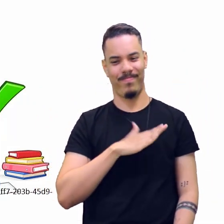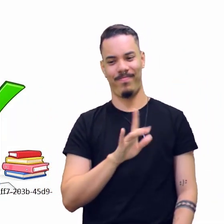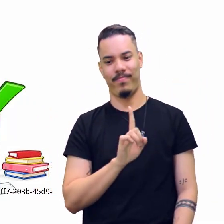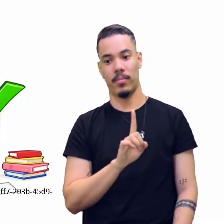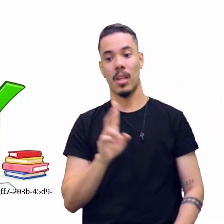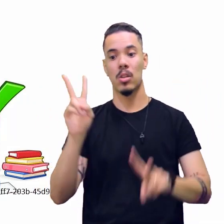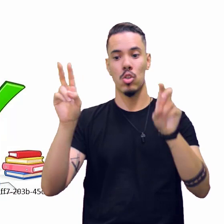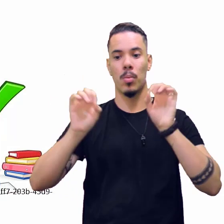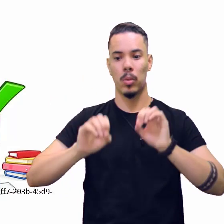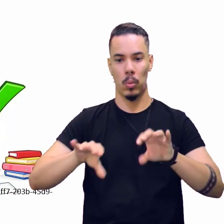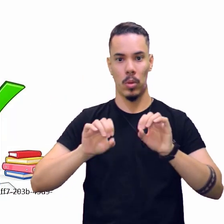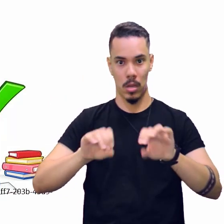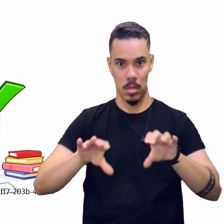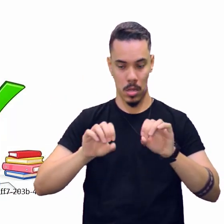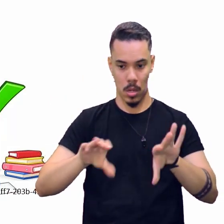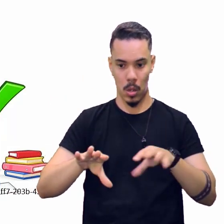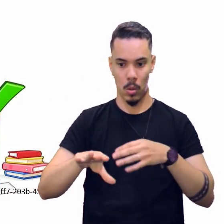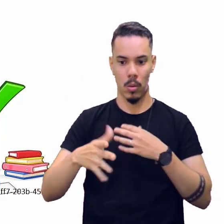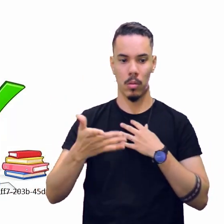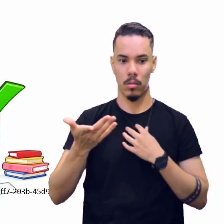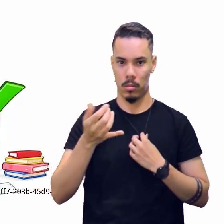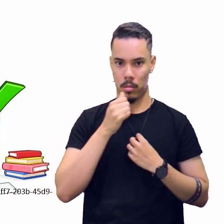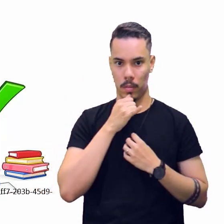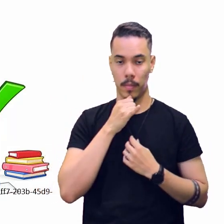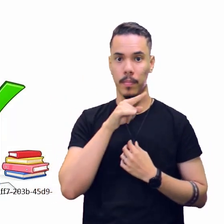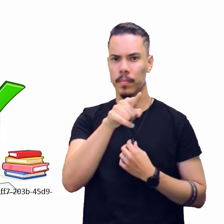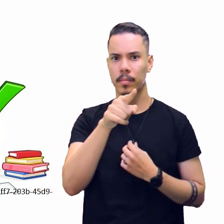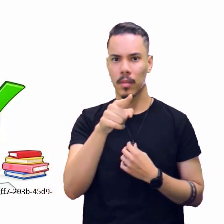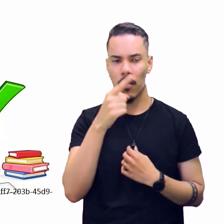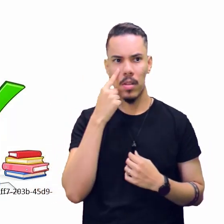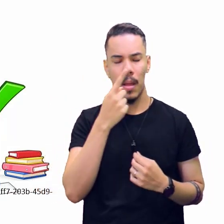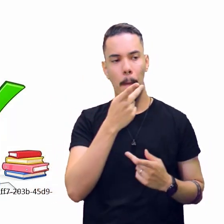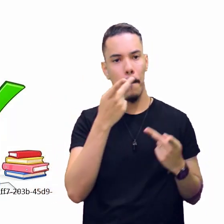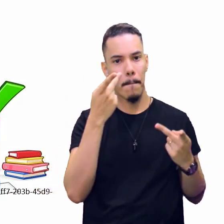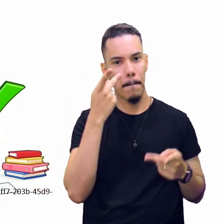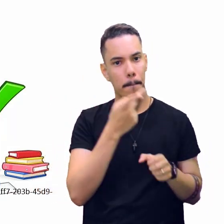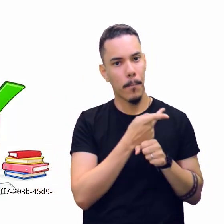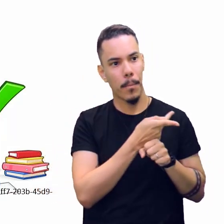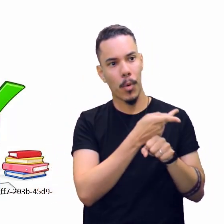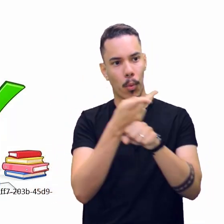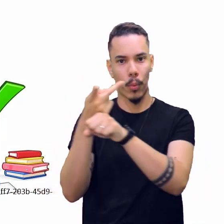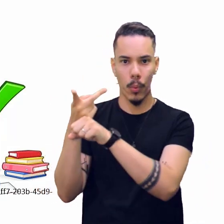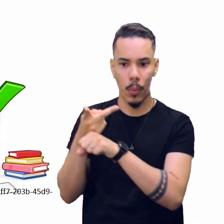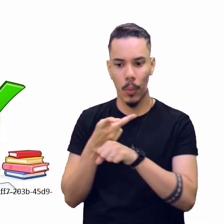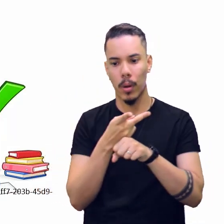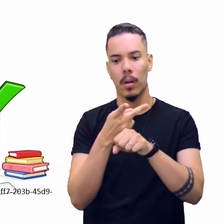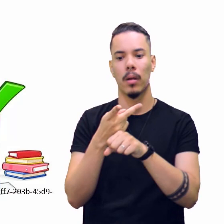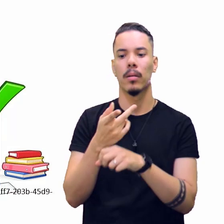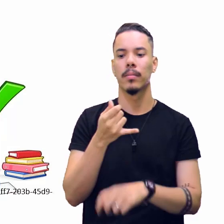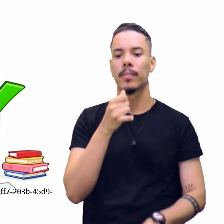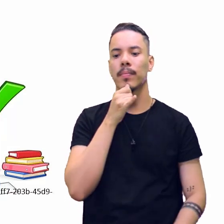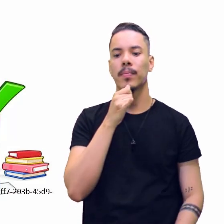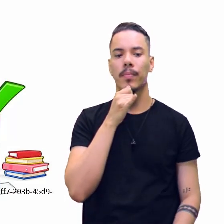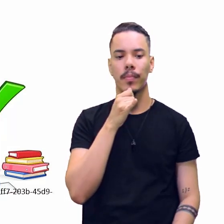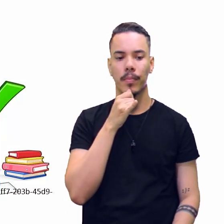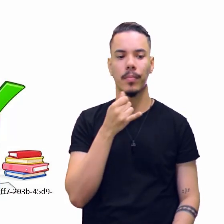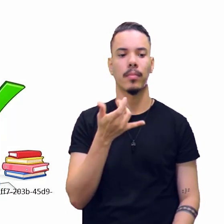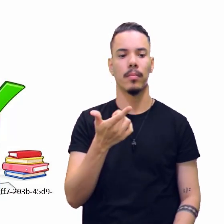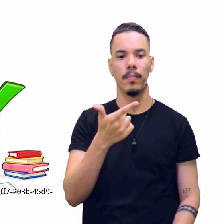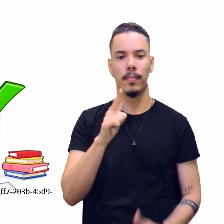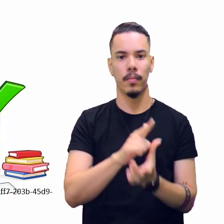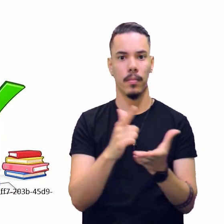educação? Então, você vai procurando, né? Aí, você vai de reportagem